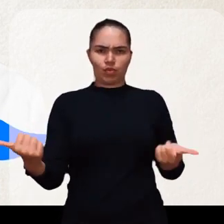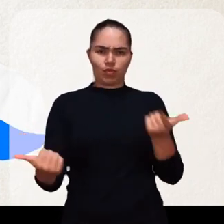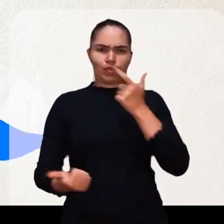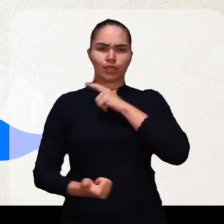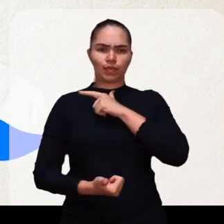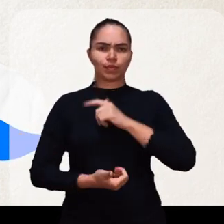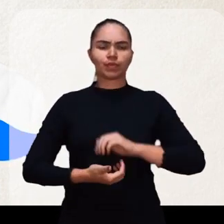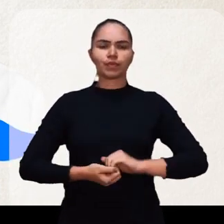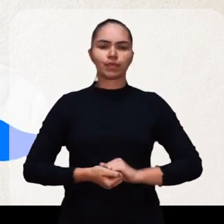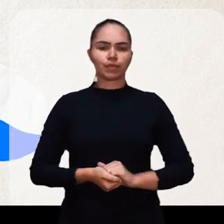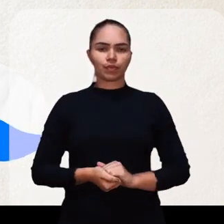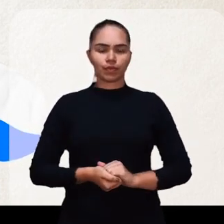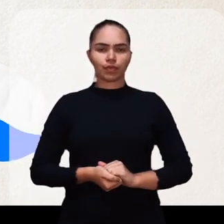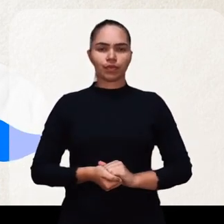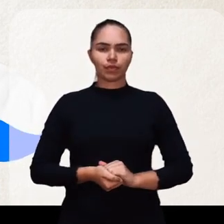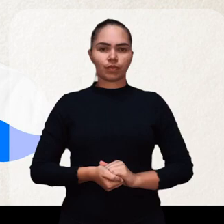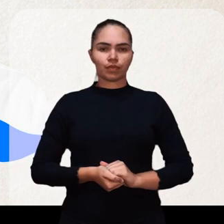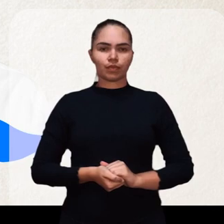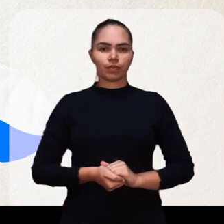Elmano Governador